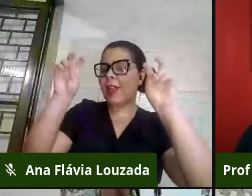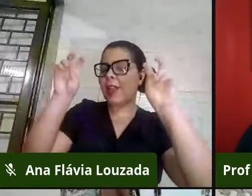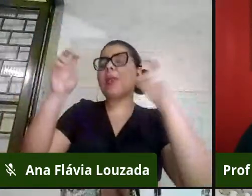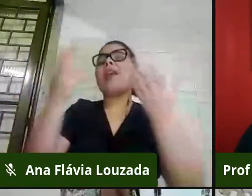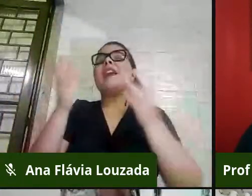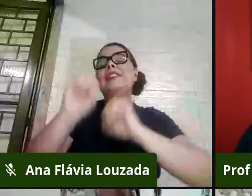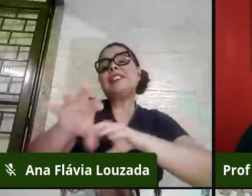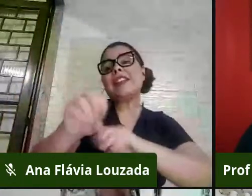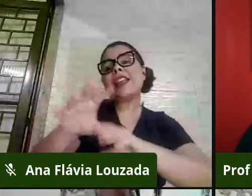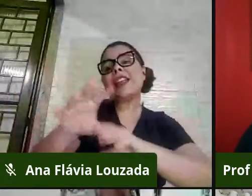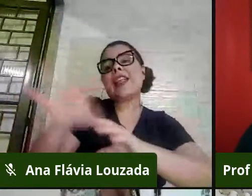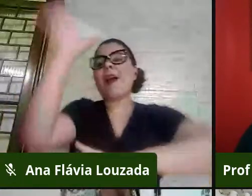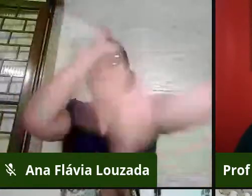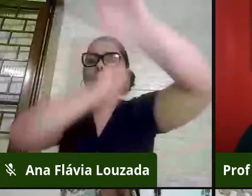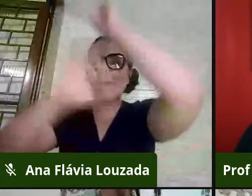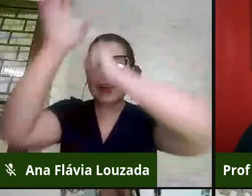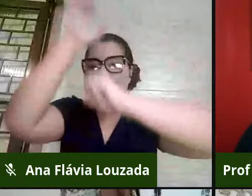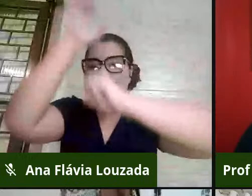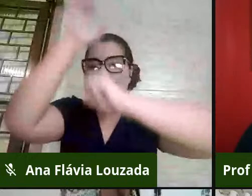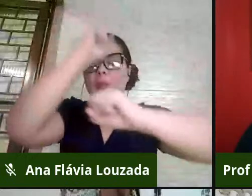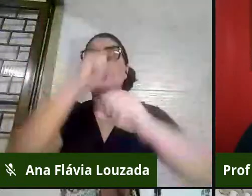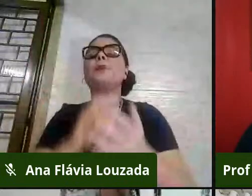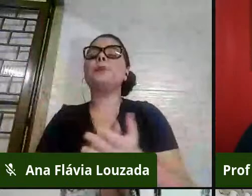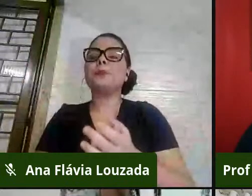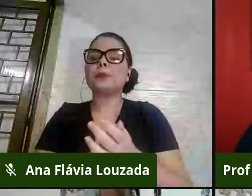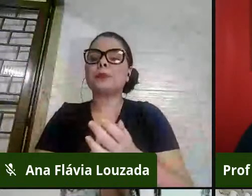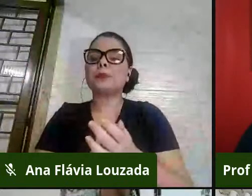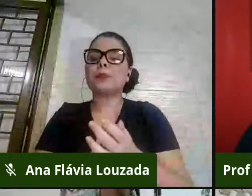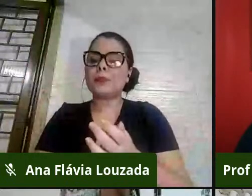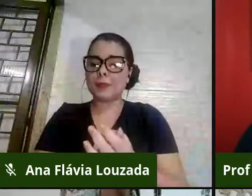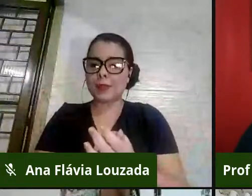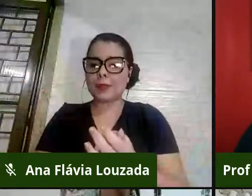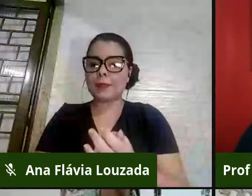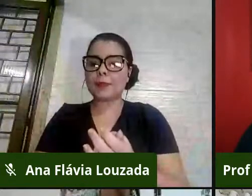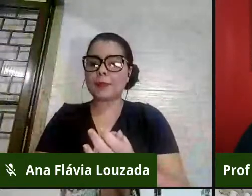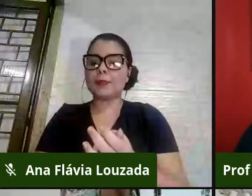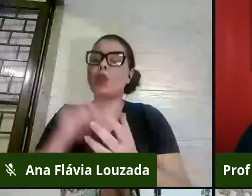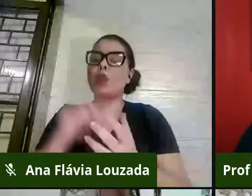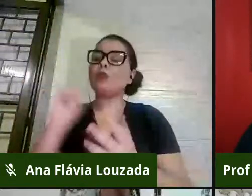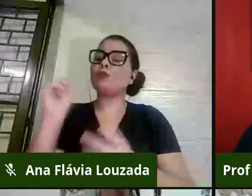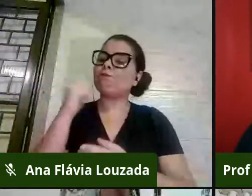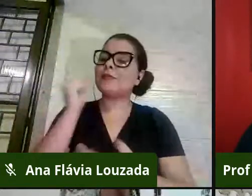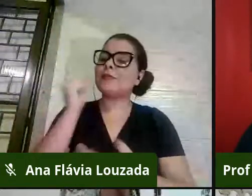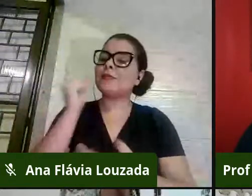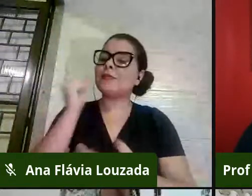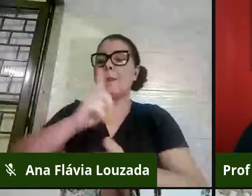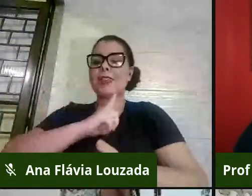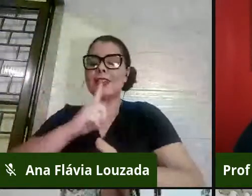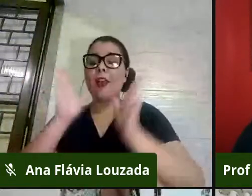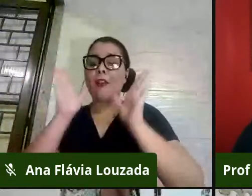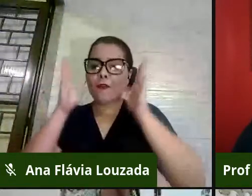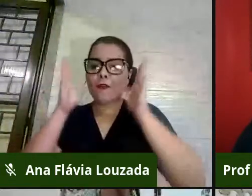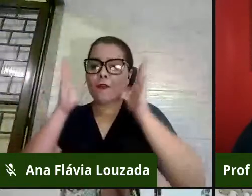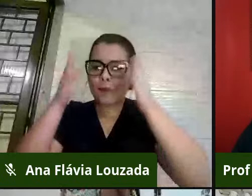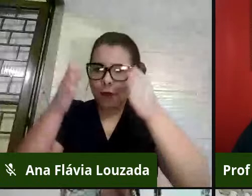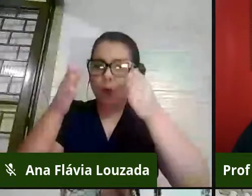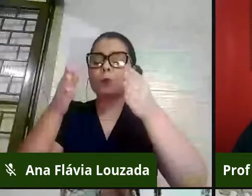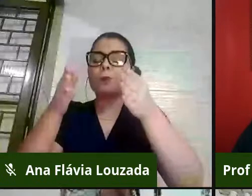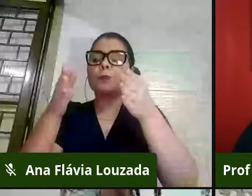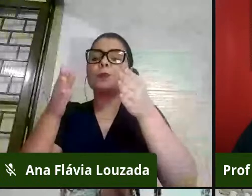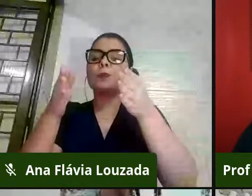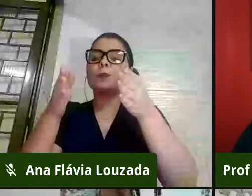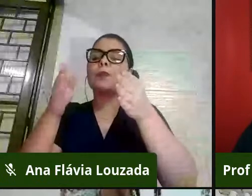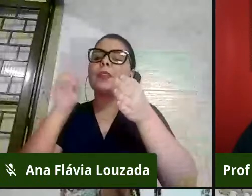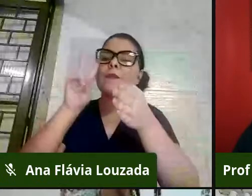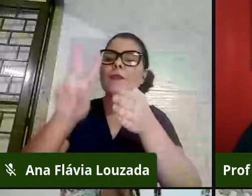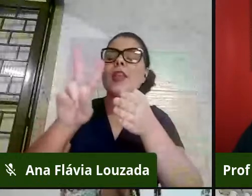aprender com sentido. A gente sempre tem esse foco e essa atenção em